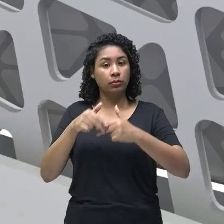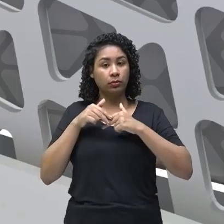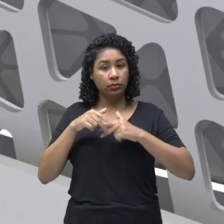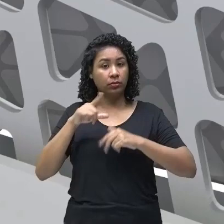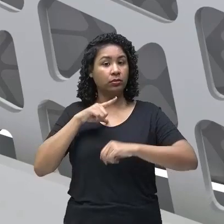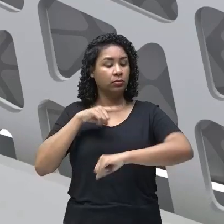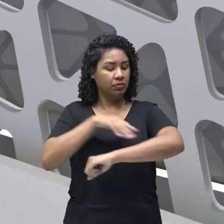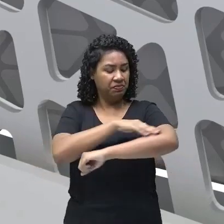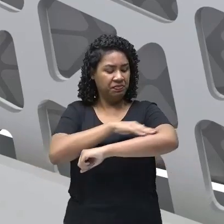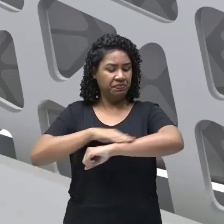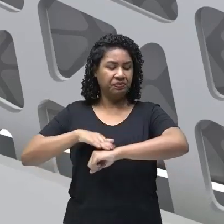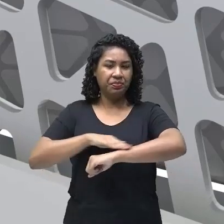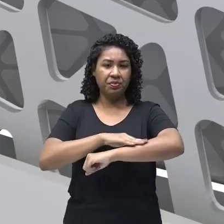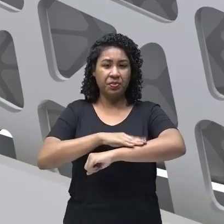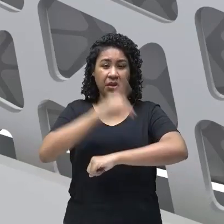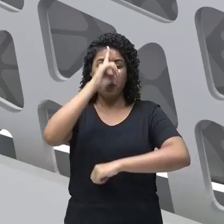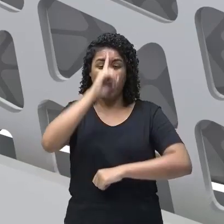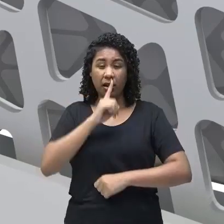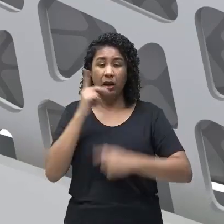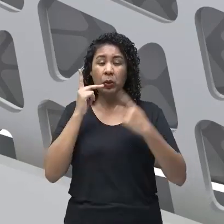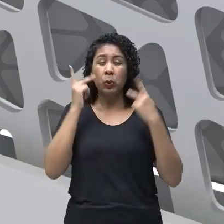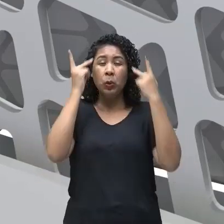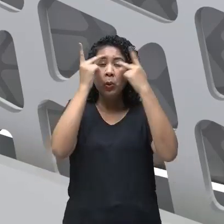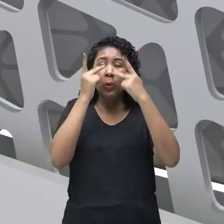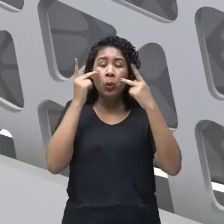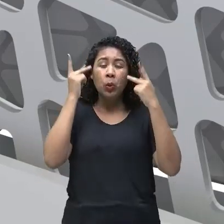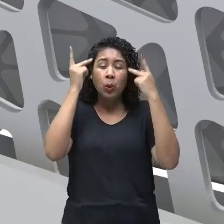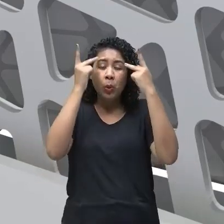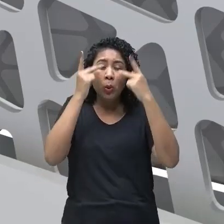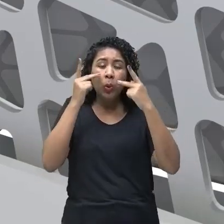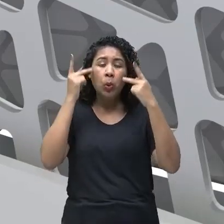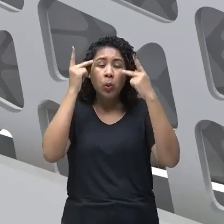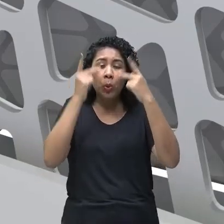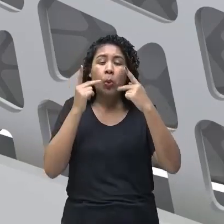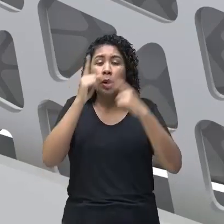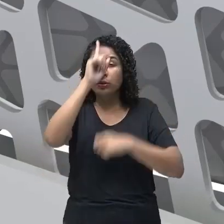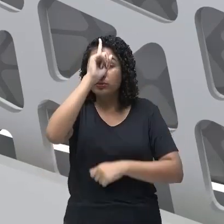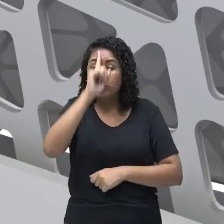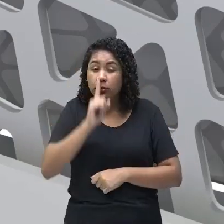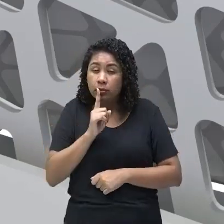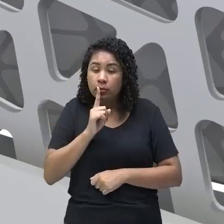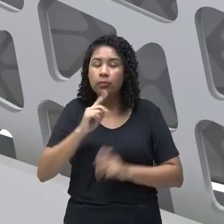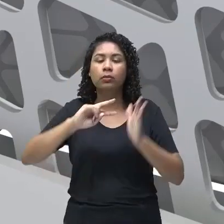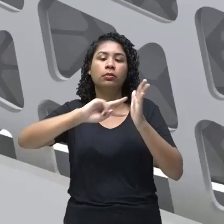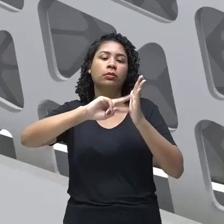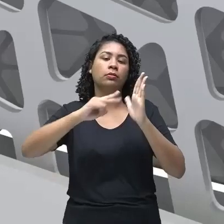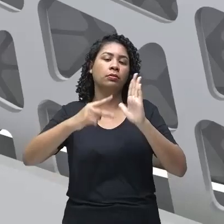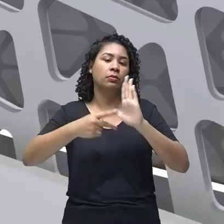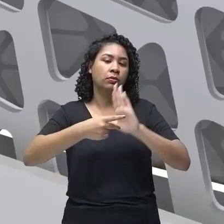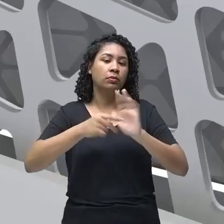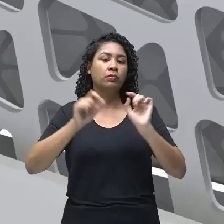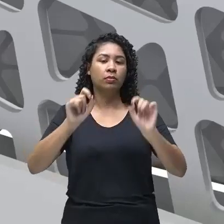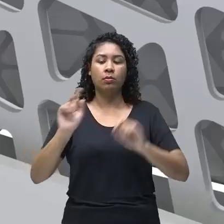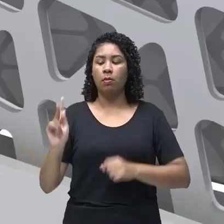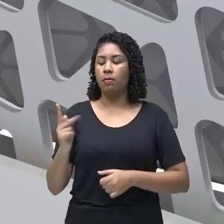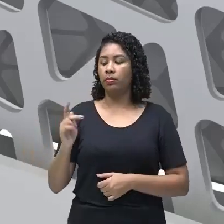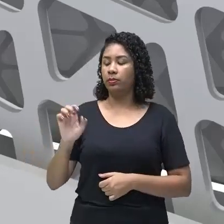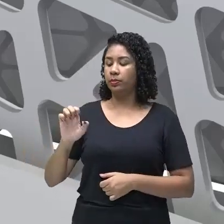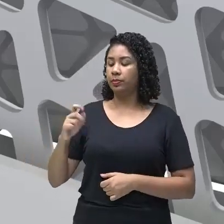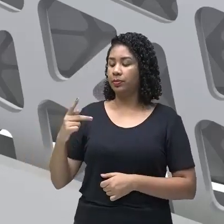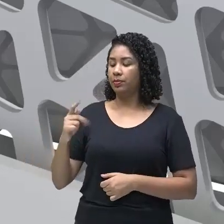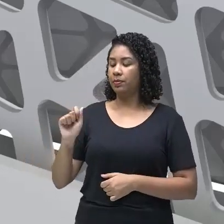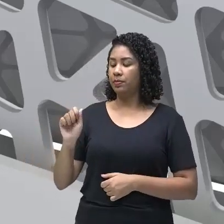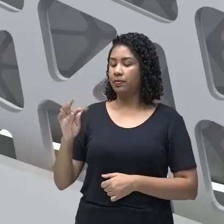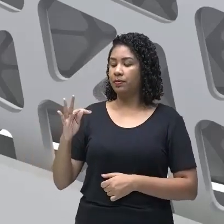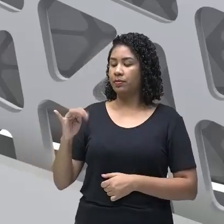amarelada e aquele olho, aquela parte branca do olho também amarelada, é um sintoma clássico de hepatite e